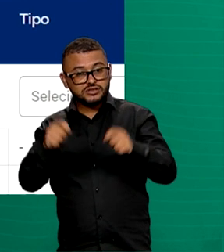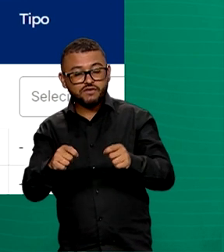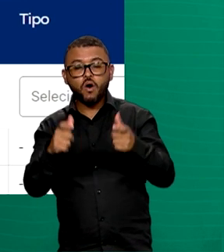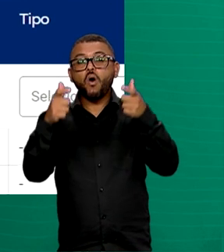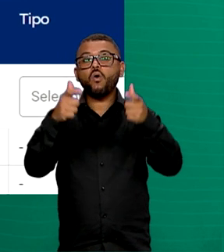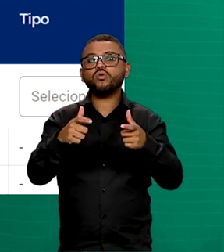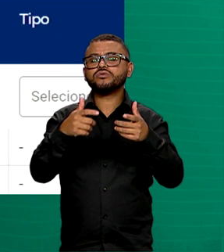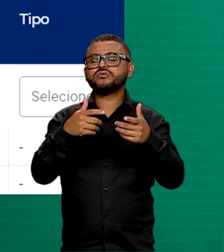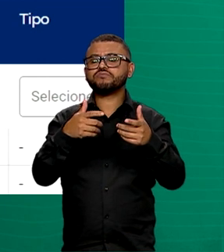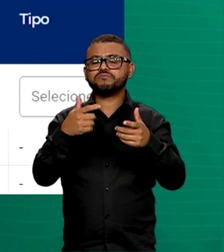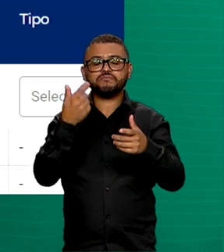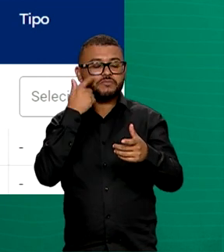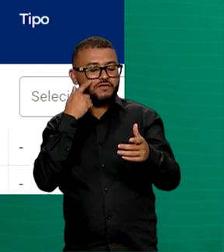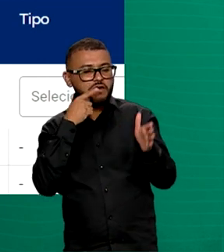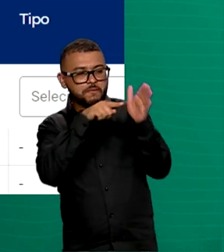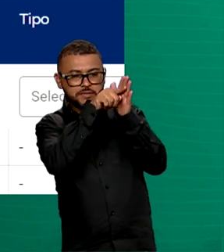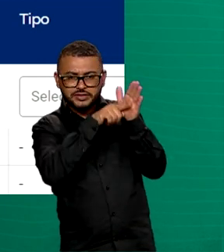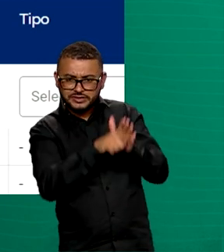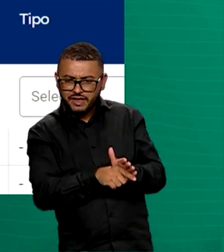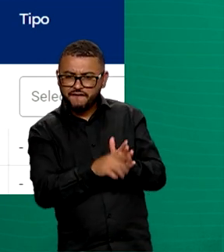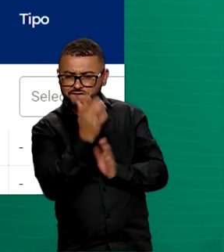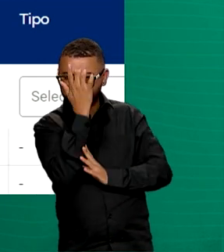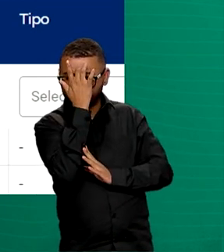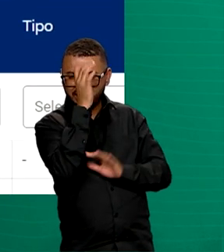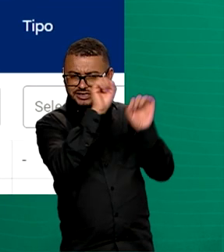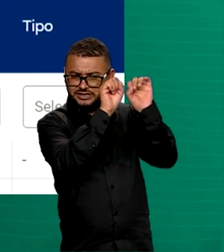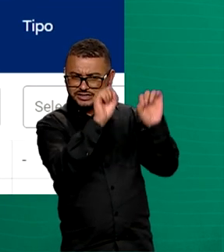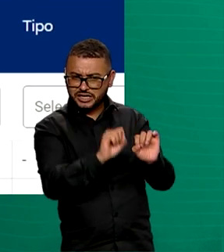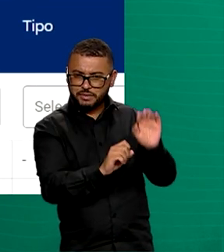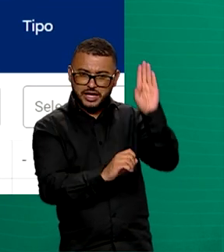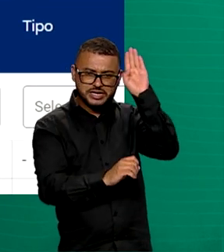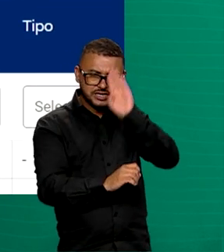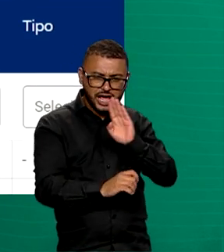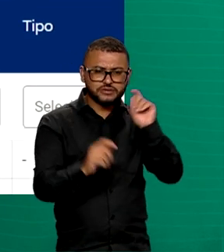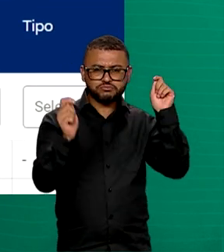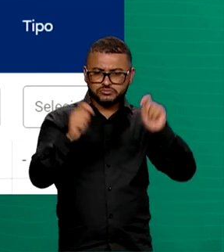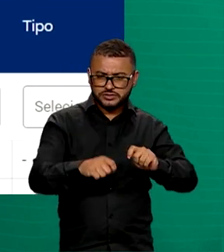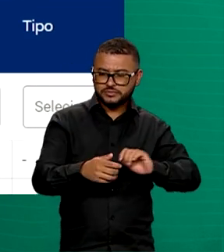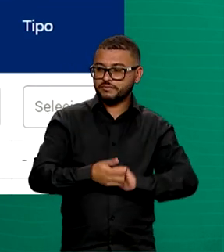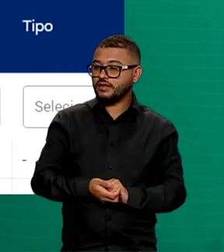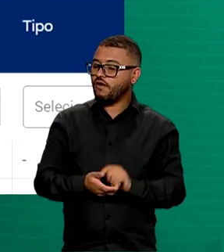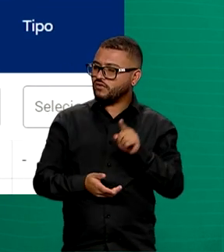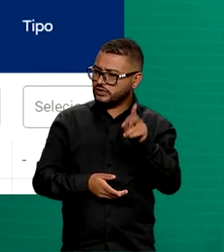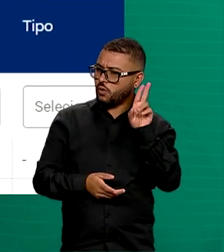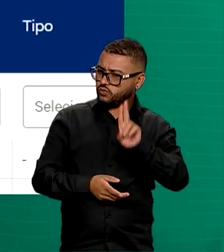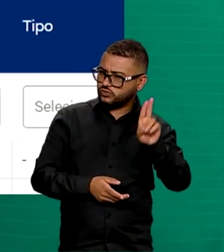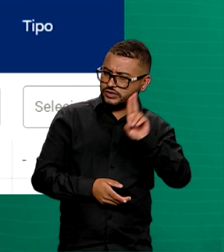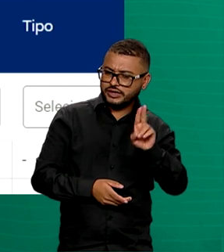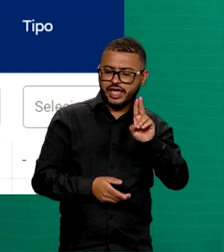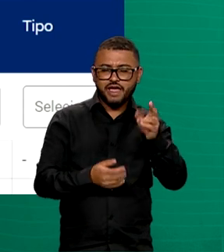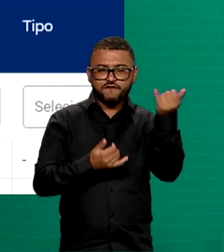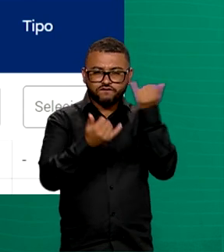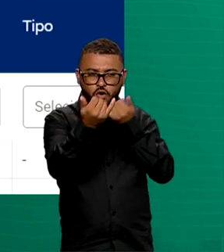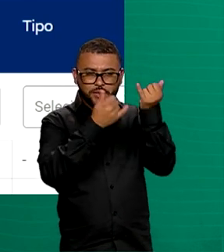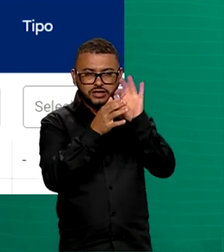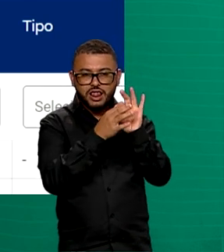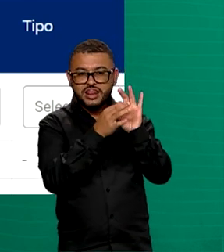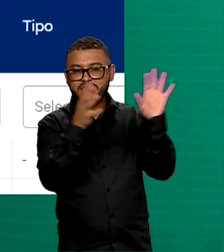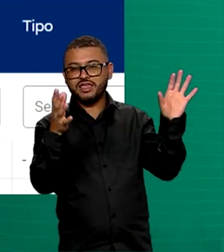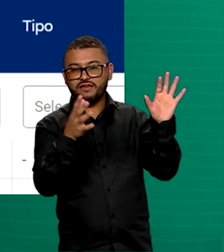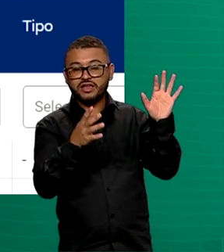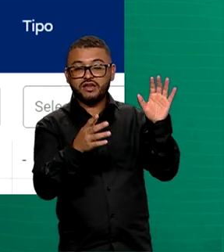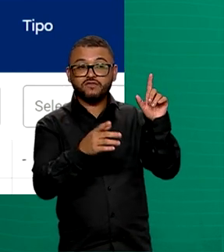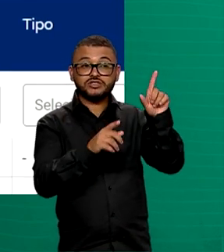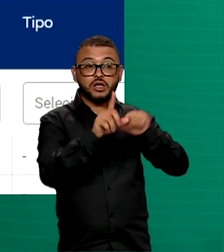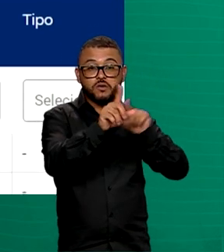quer que ele esteja. O acesso é fácil e de graça e funciona assim. Os dados ficam disponíveis para